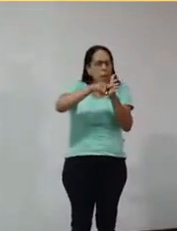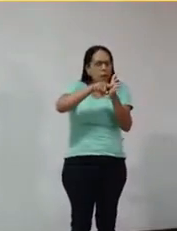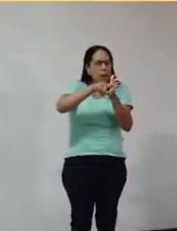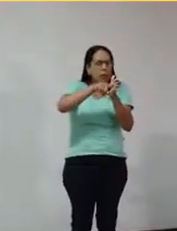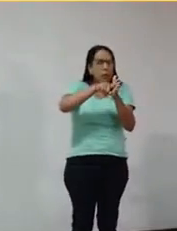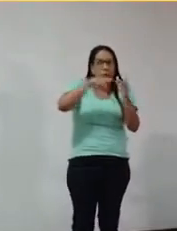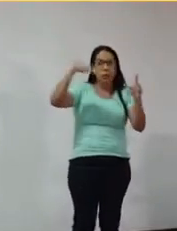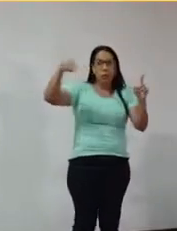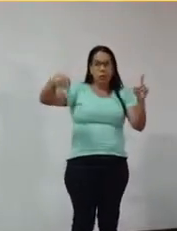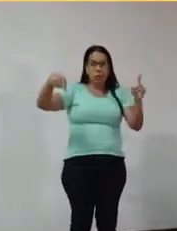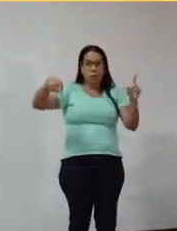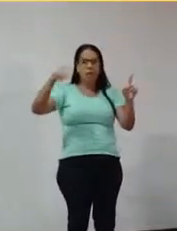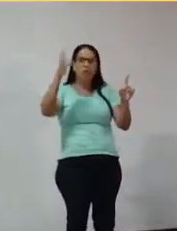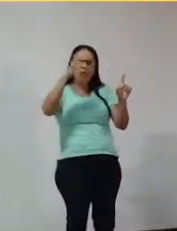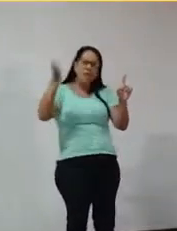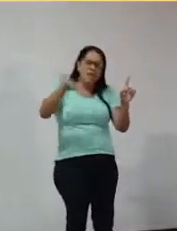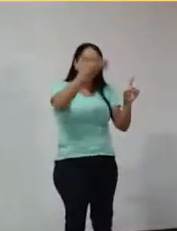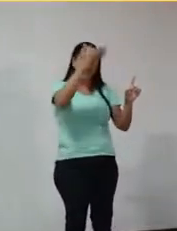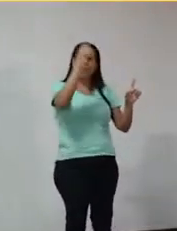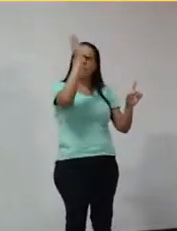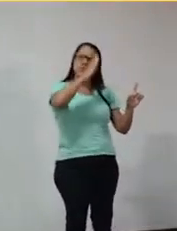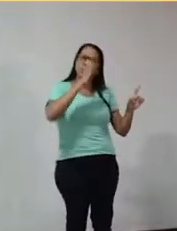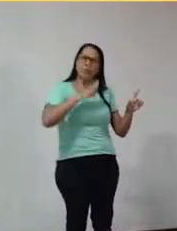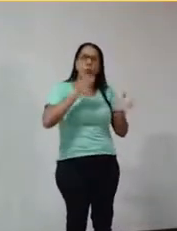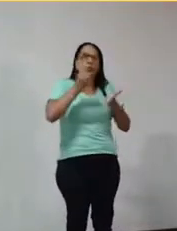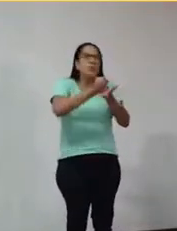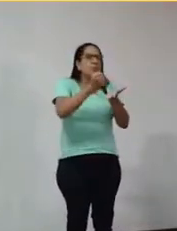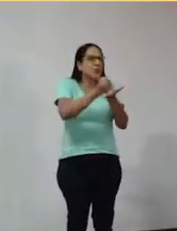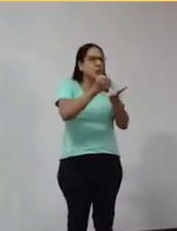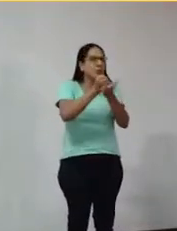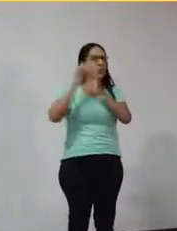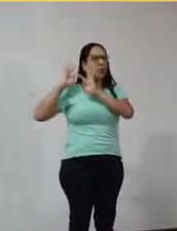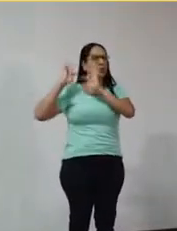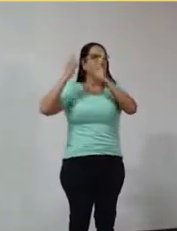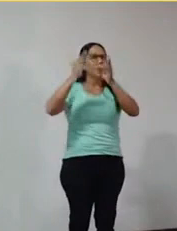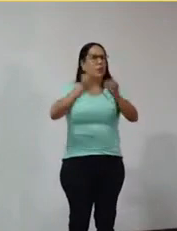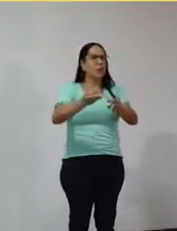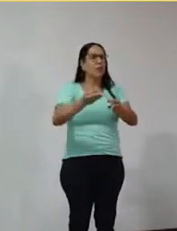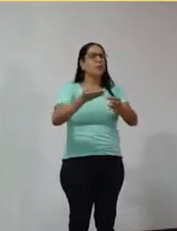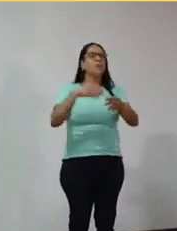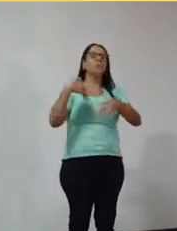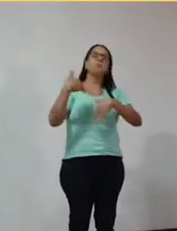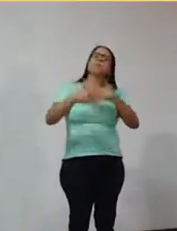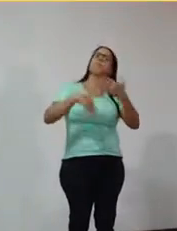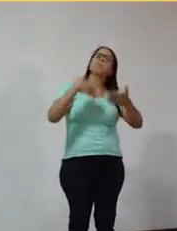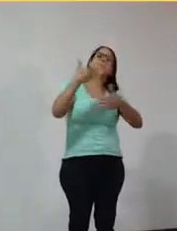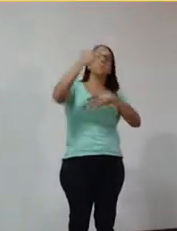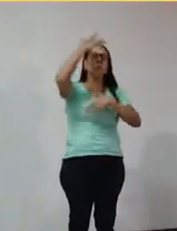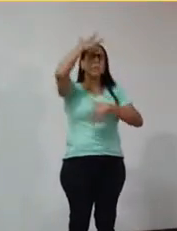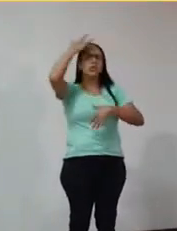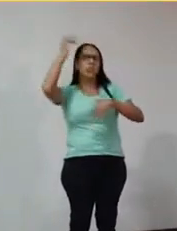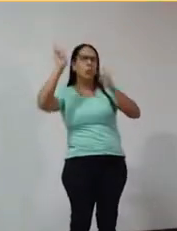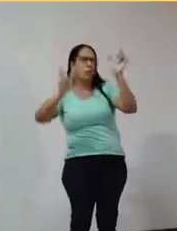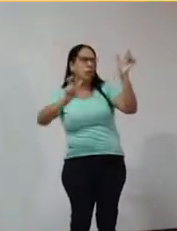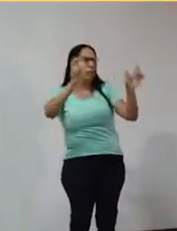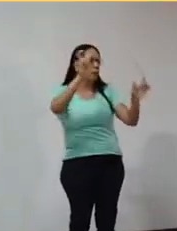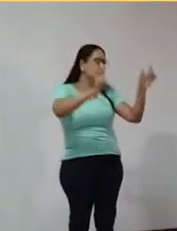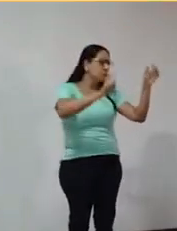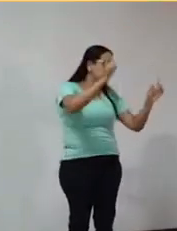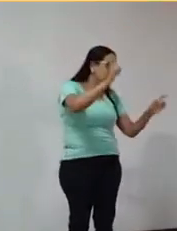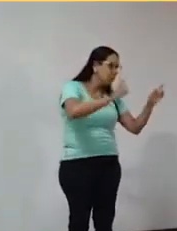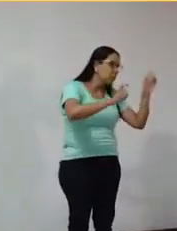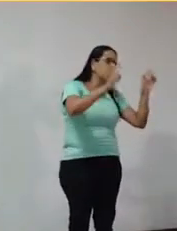ele veio para o Brasil durante esse período todo, orientando uma série de pessoas. O